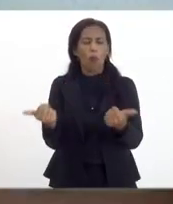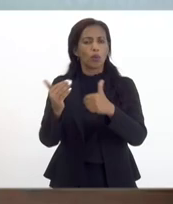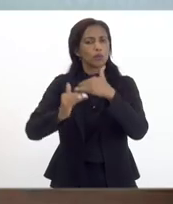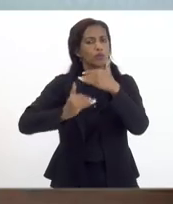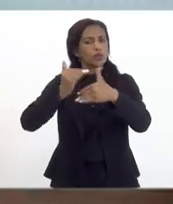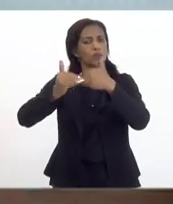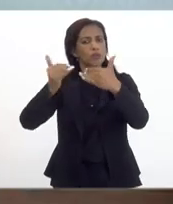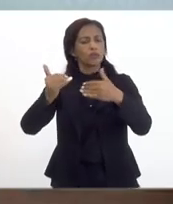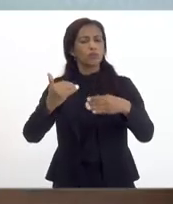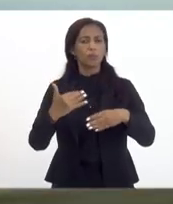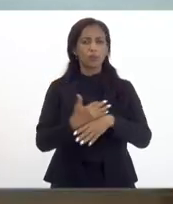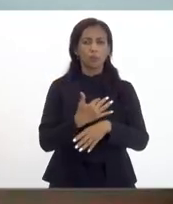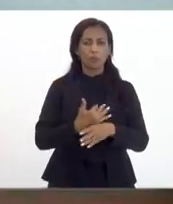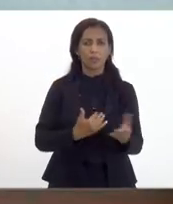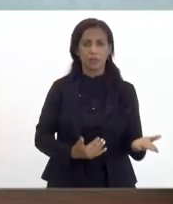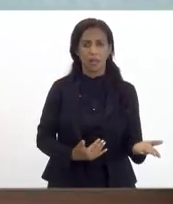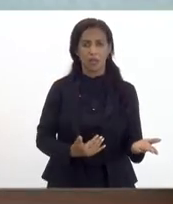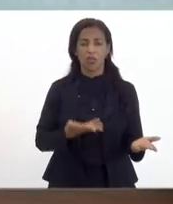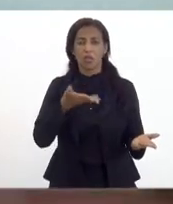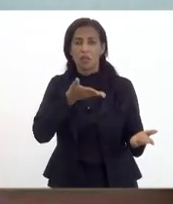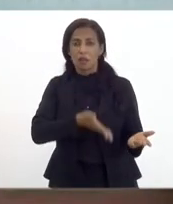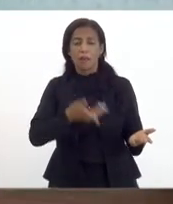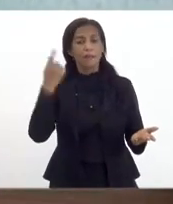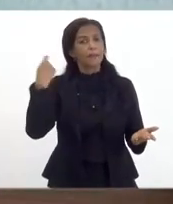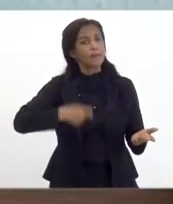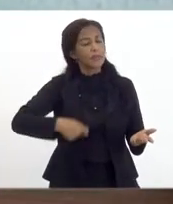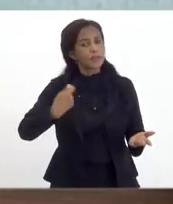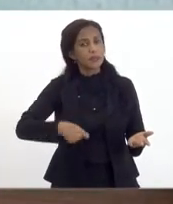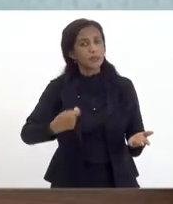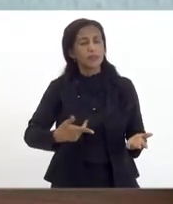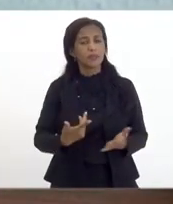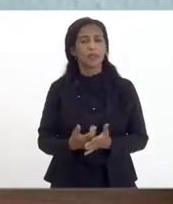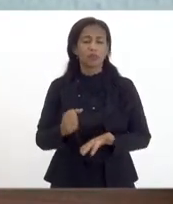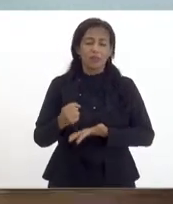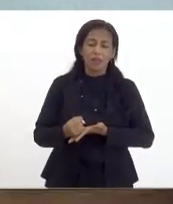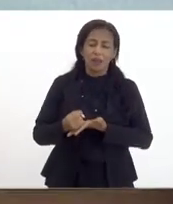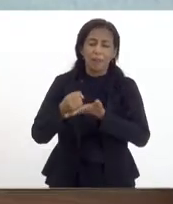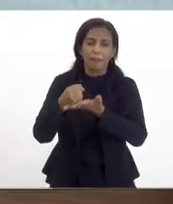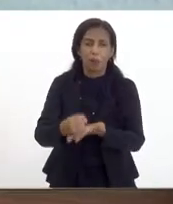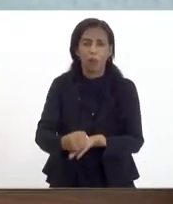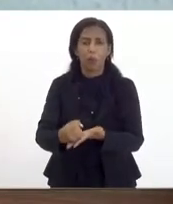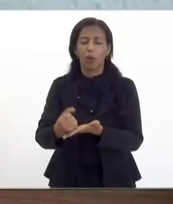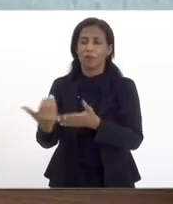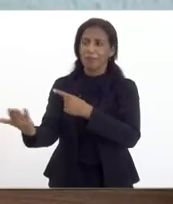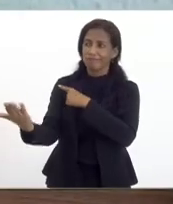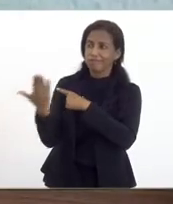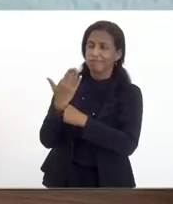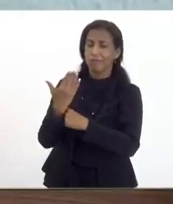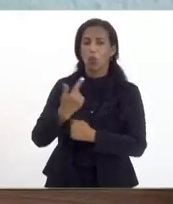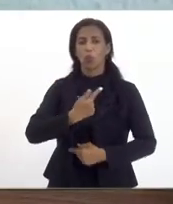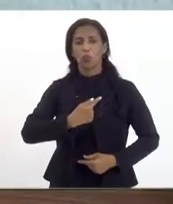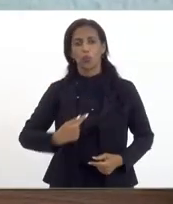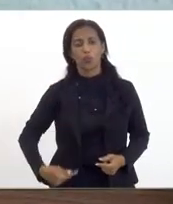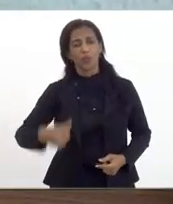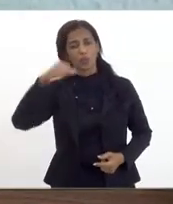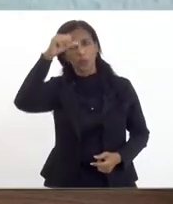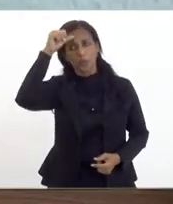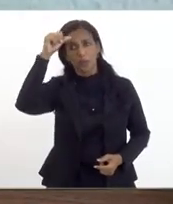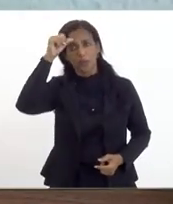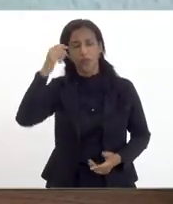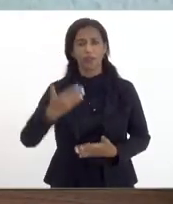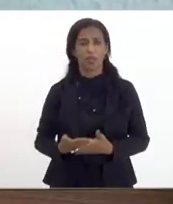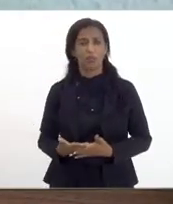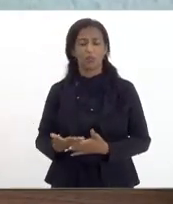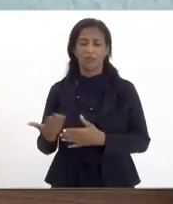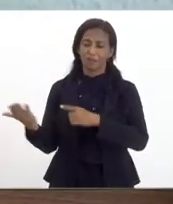desenvolvimento para essa cidade e para isso precisamos desse apoio precisamos do apoio do governador Cláudio Castro que